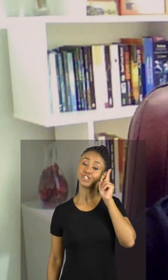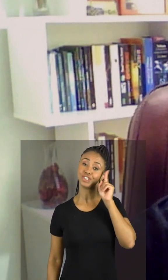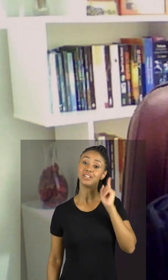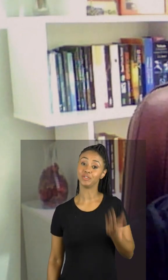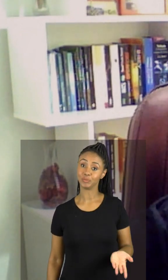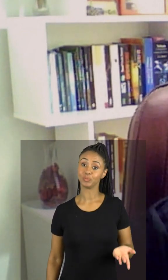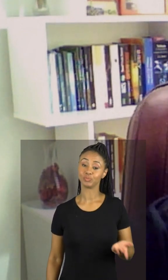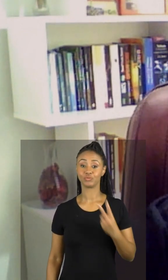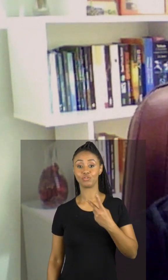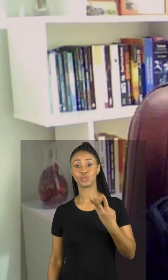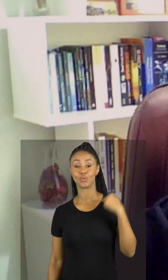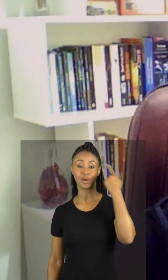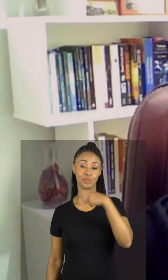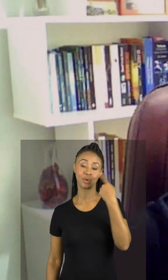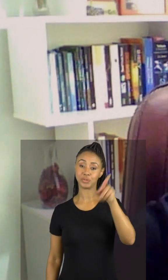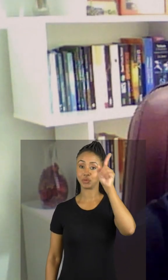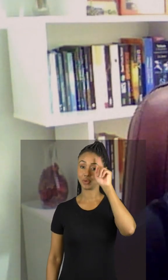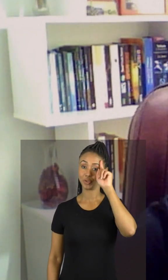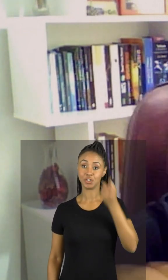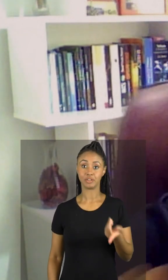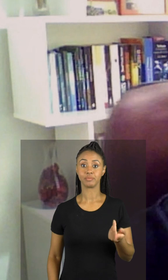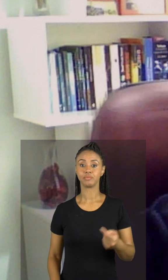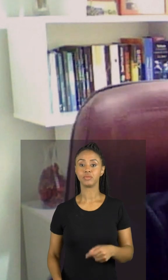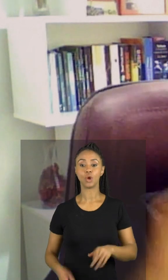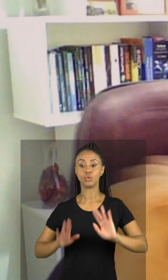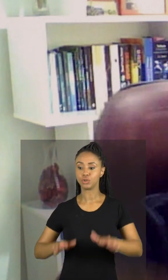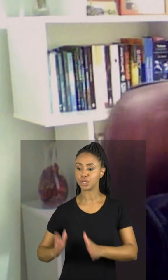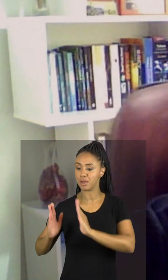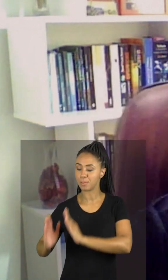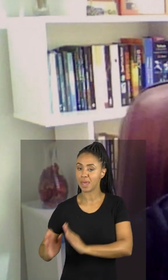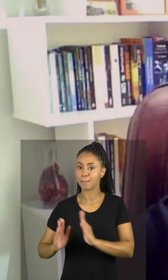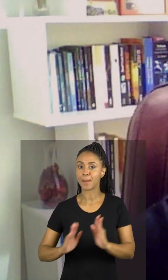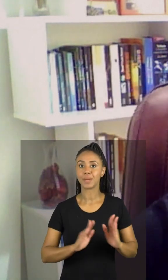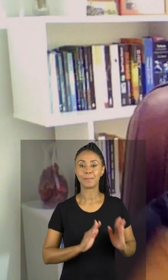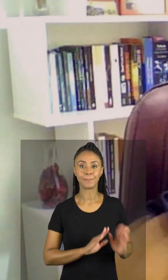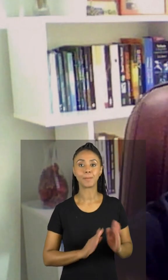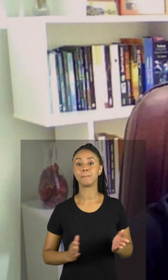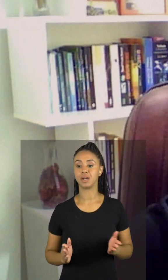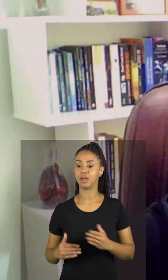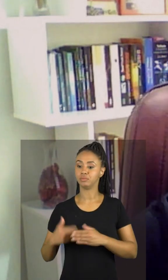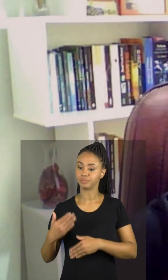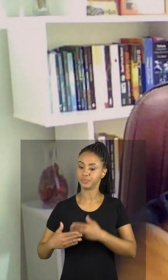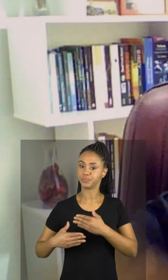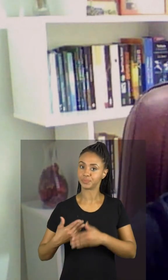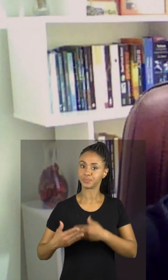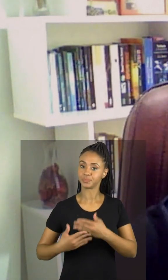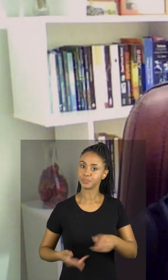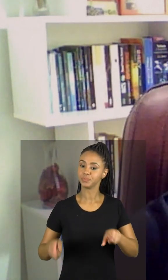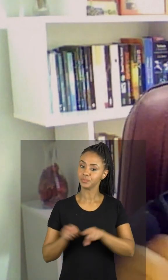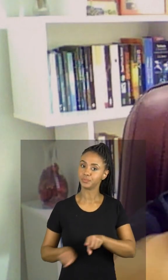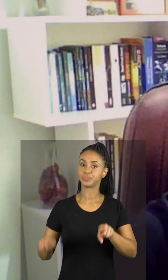para se referir às 24 horas do dia. Então, são ritmos que se renovam por cerca, a cada